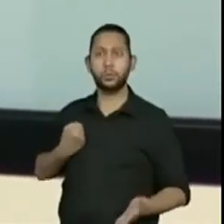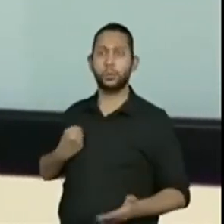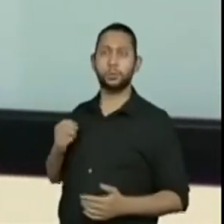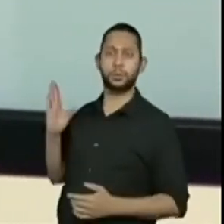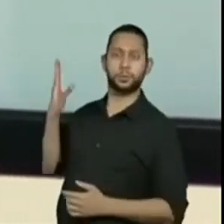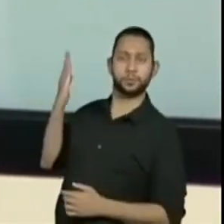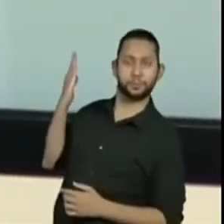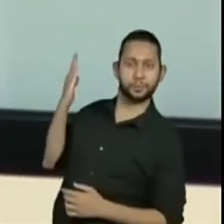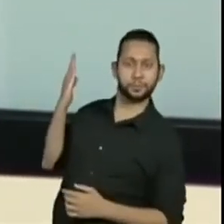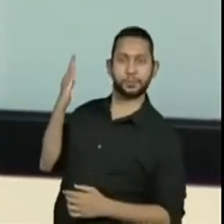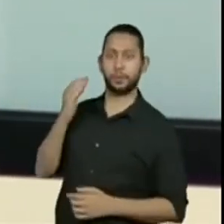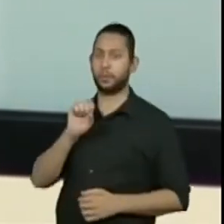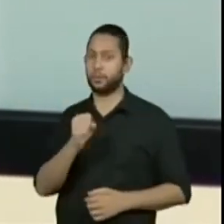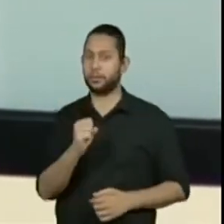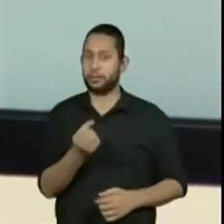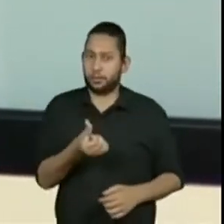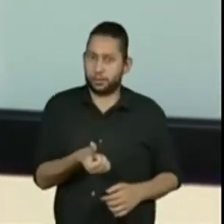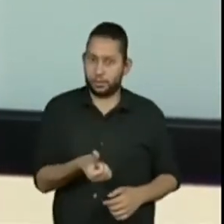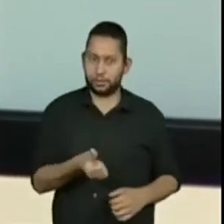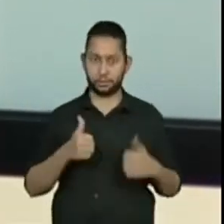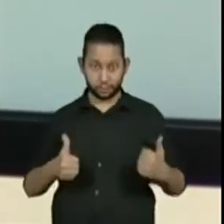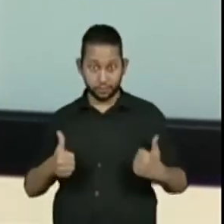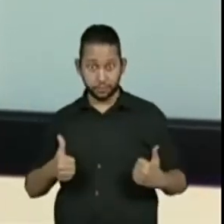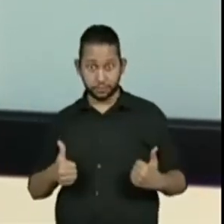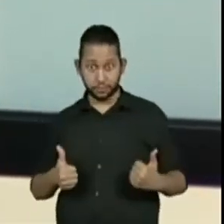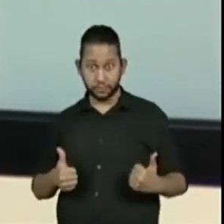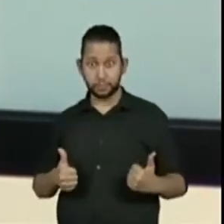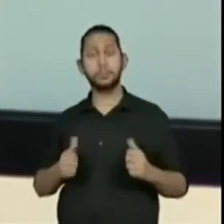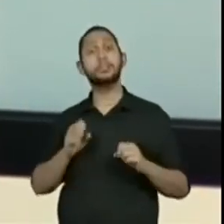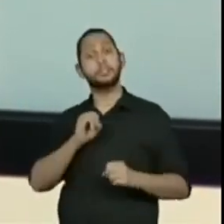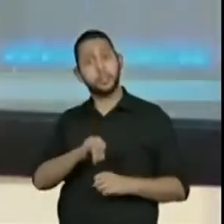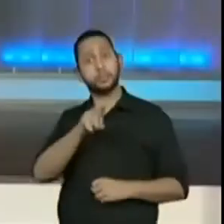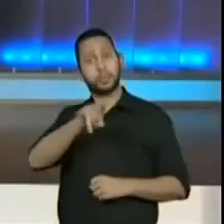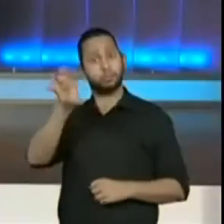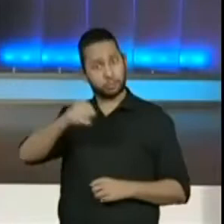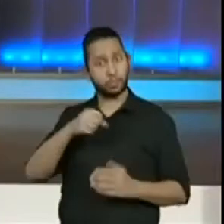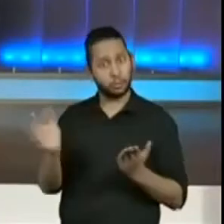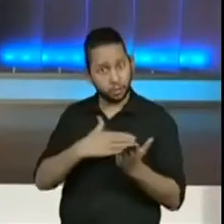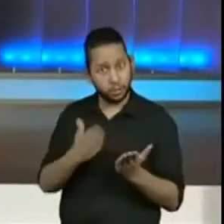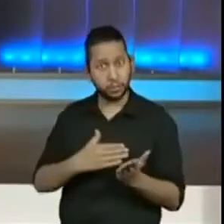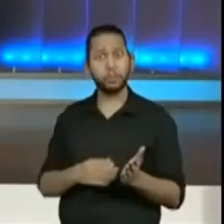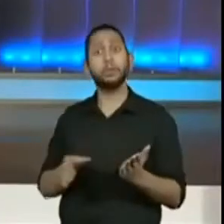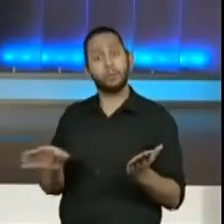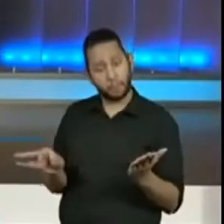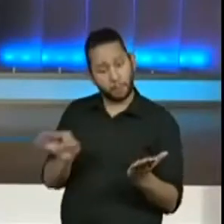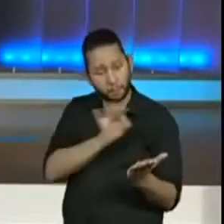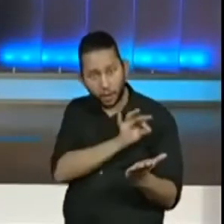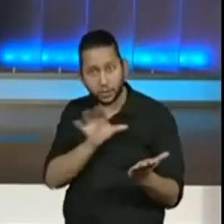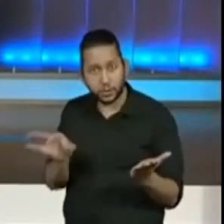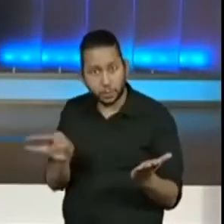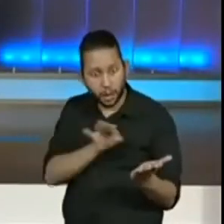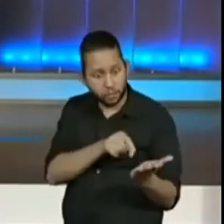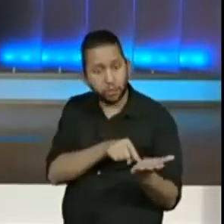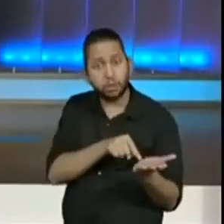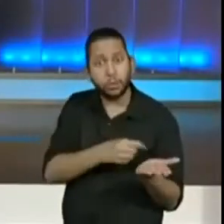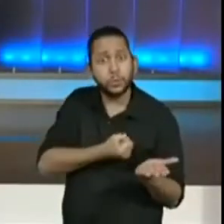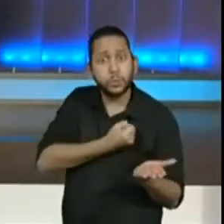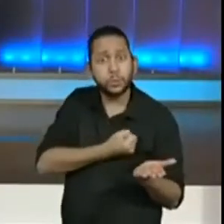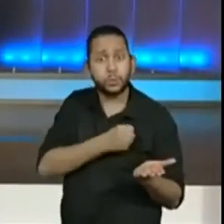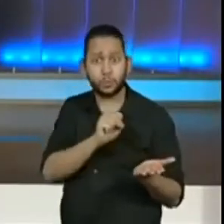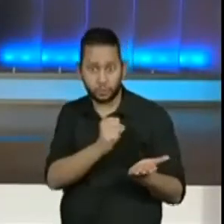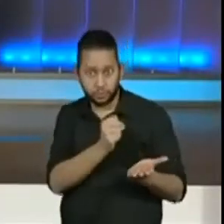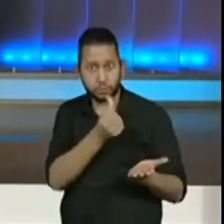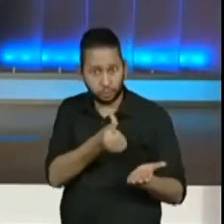86. Então, tá? Então, assim, aluno, você está com o material do Aprender Sempre? Página 86,